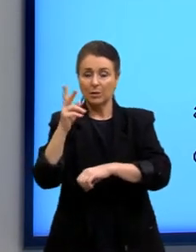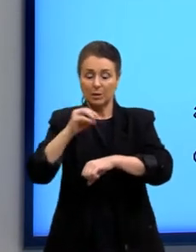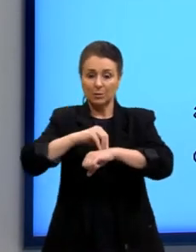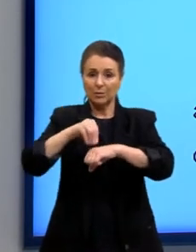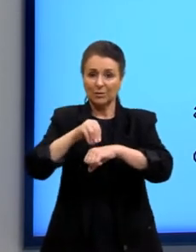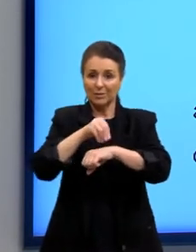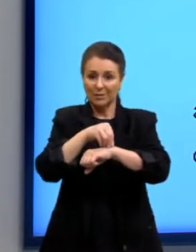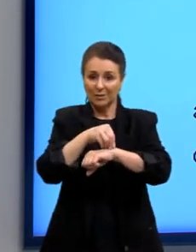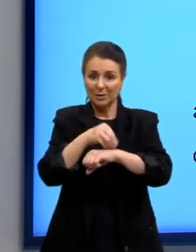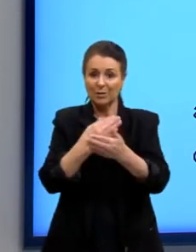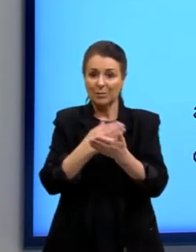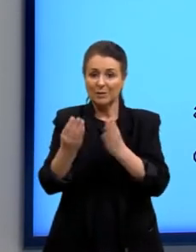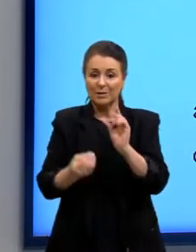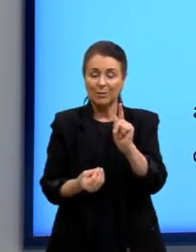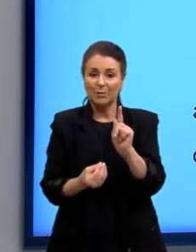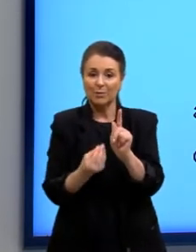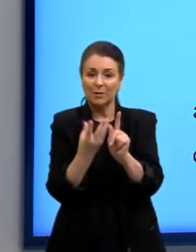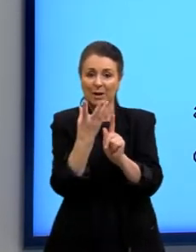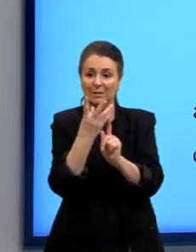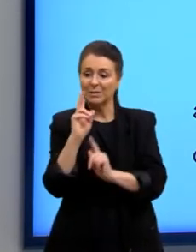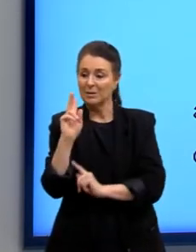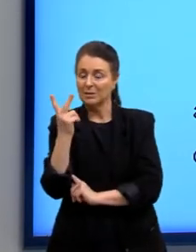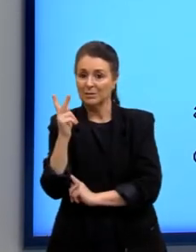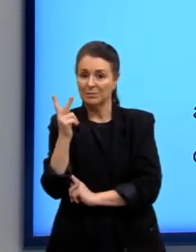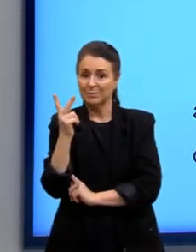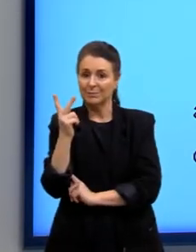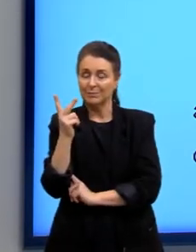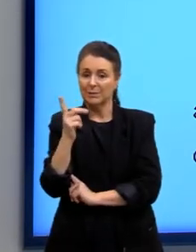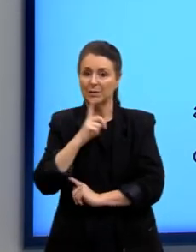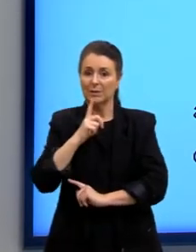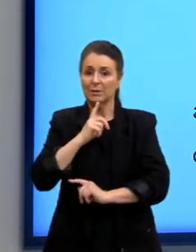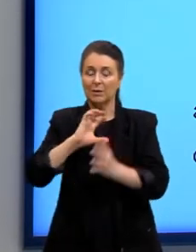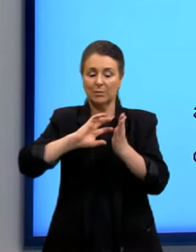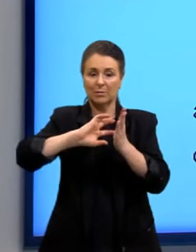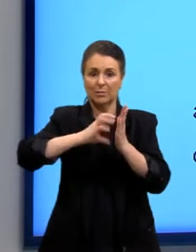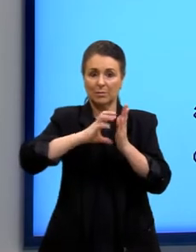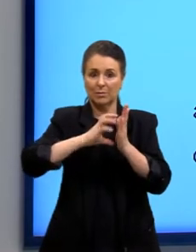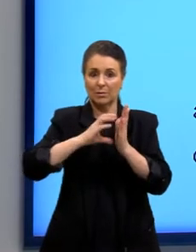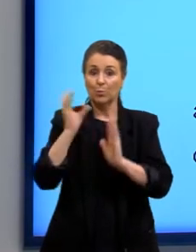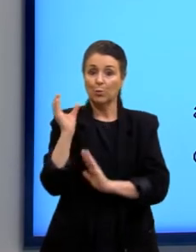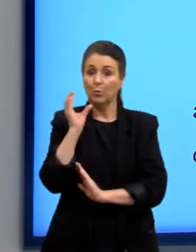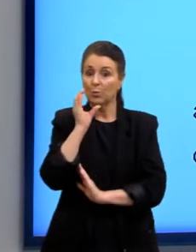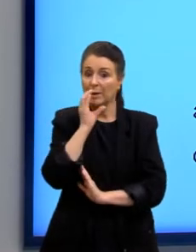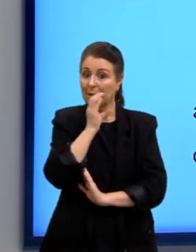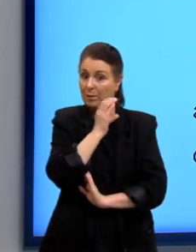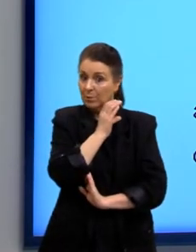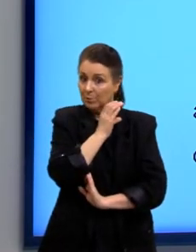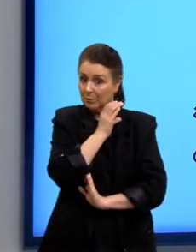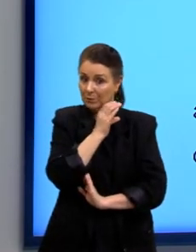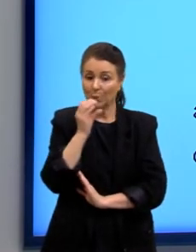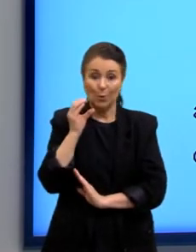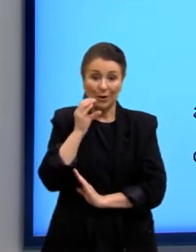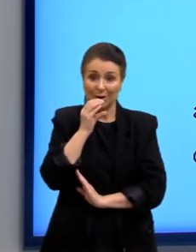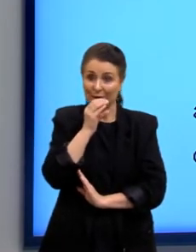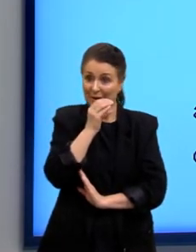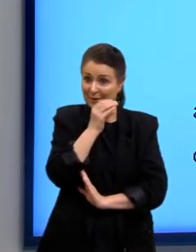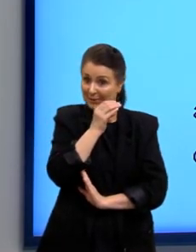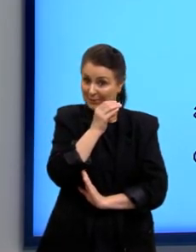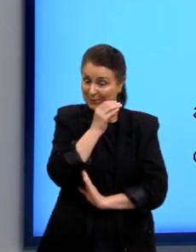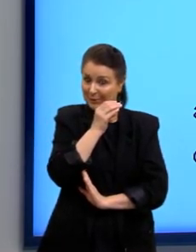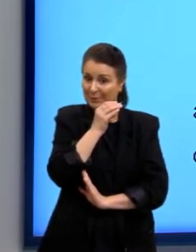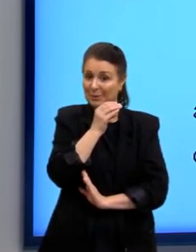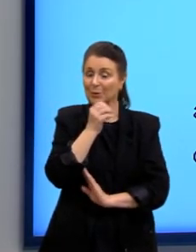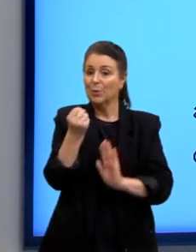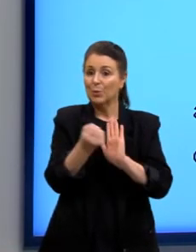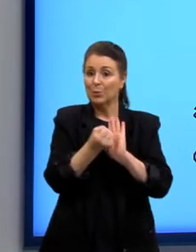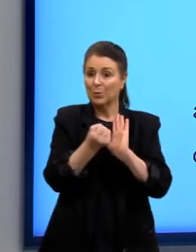gás hidrogênio. Então, vai precisar ter como catalisador o calor, por essa simbologia aqui do calor. Eu tenho